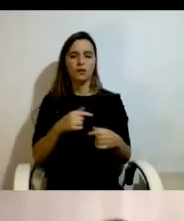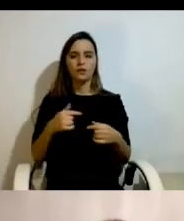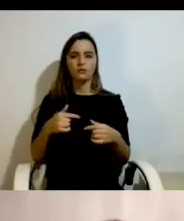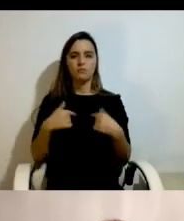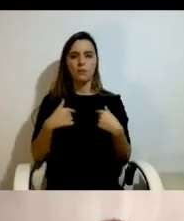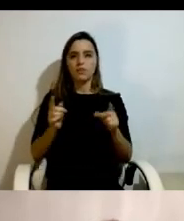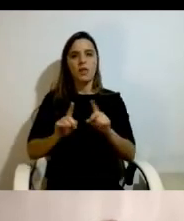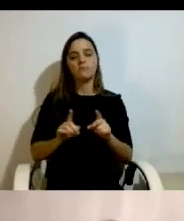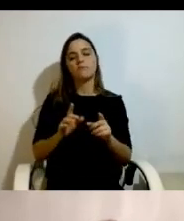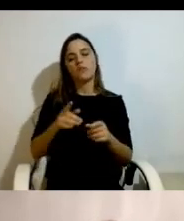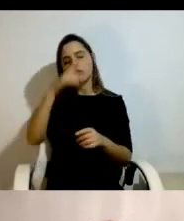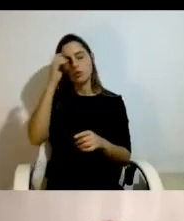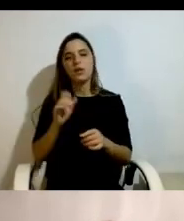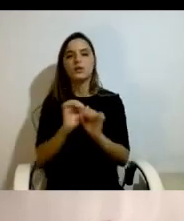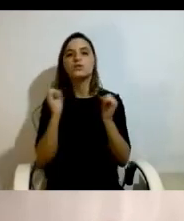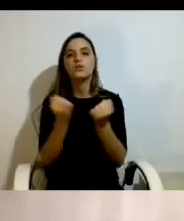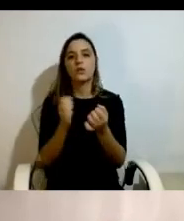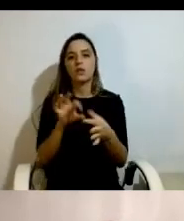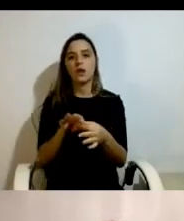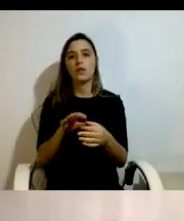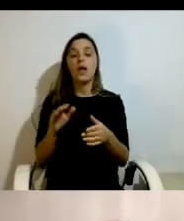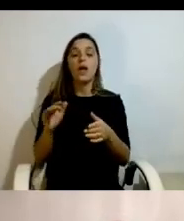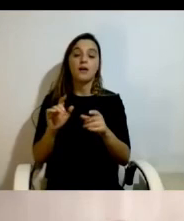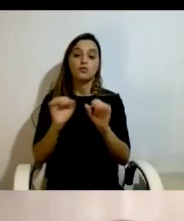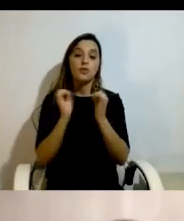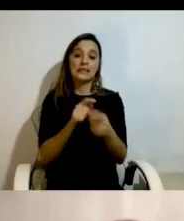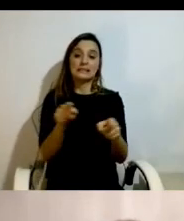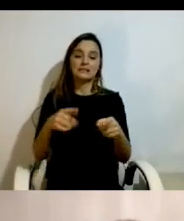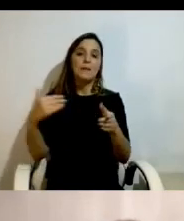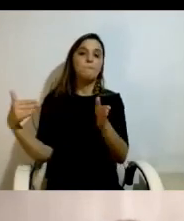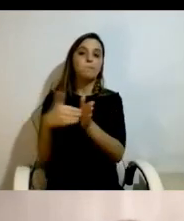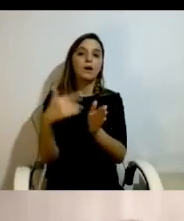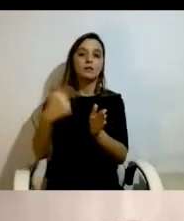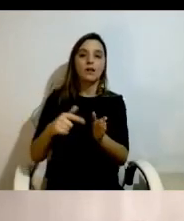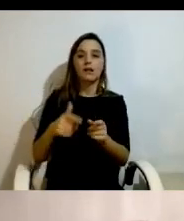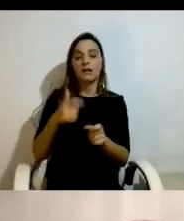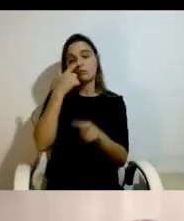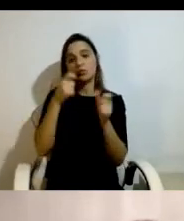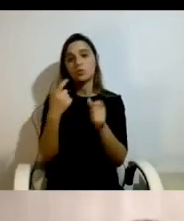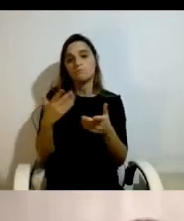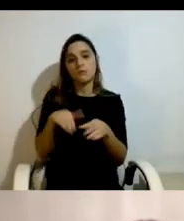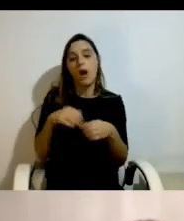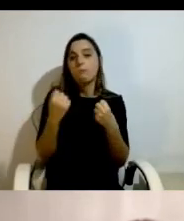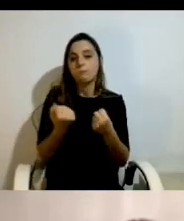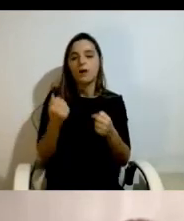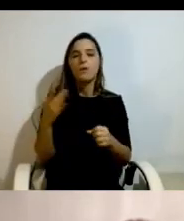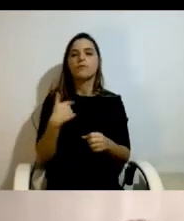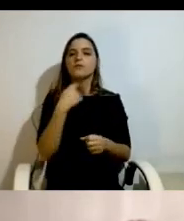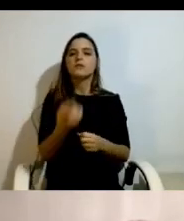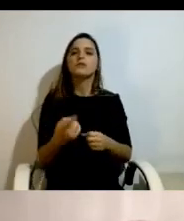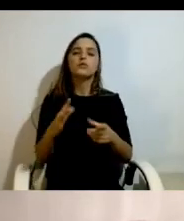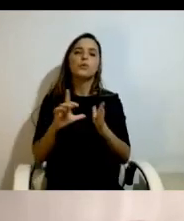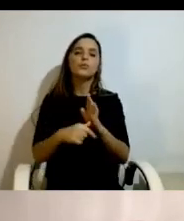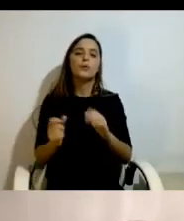social, são barreiras que lhes são criadas e que as impedem de participar na sociedade. Quando eu dizia que o projeto piloto da